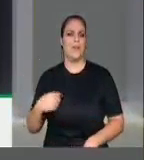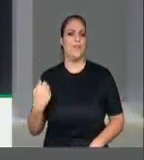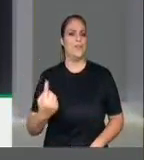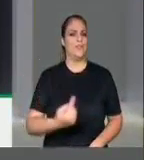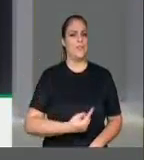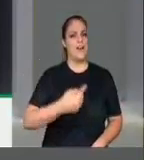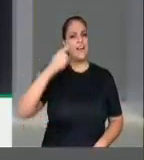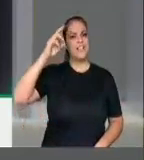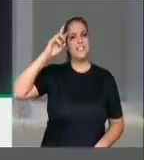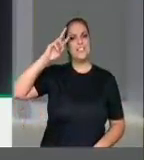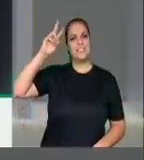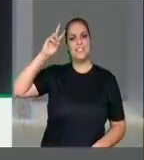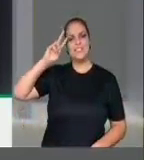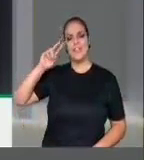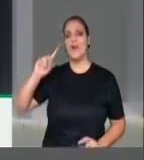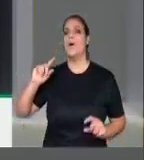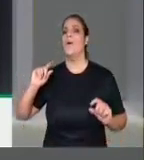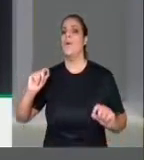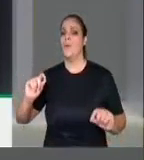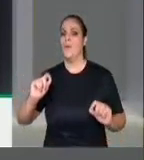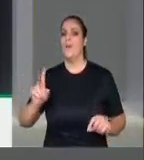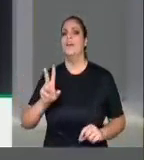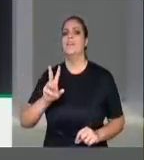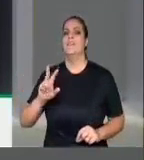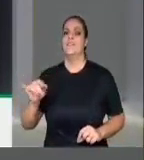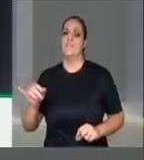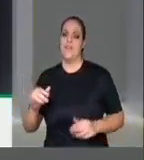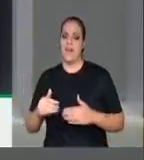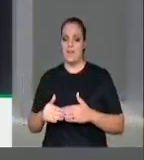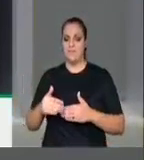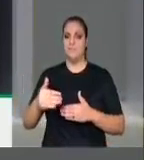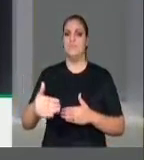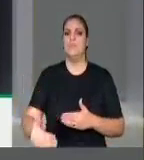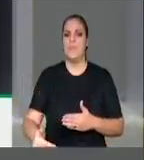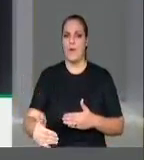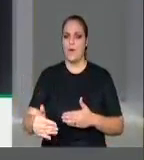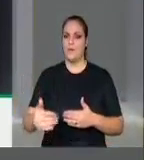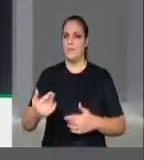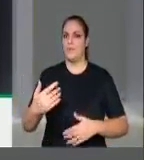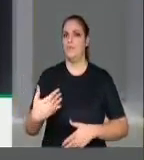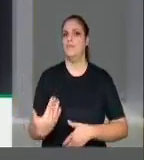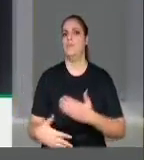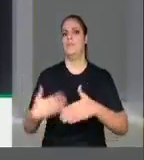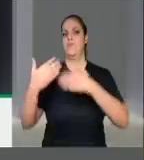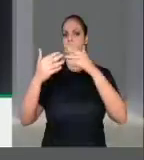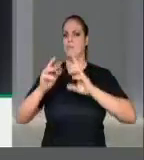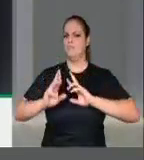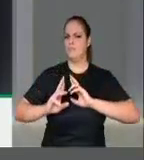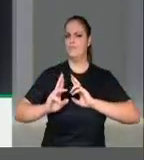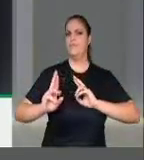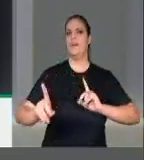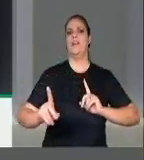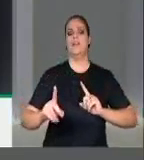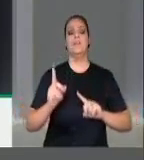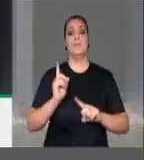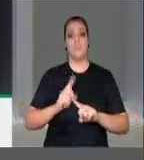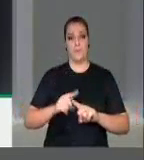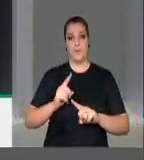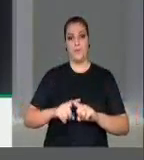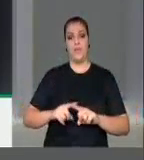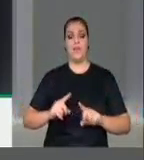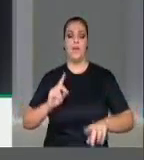impulsionados para uma nova etapa do nosso desenvolvimento. Uma etapa em que a